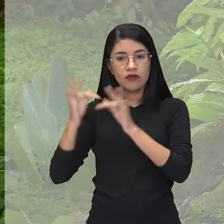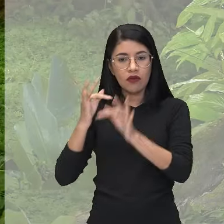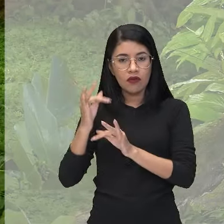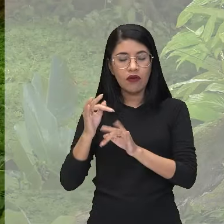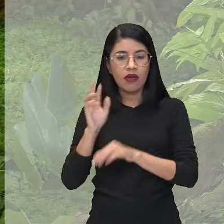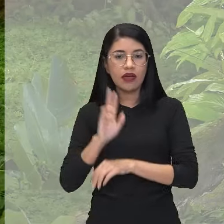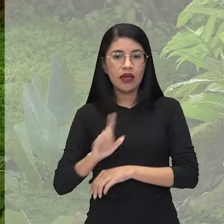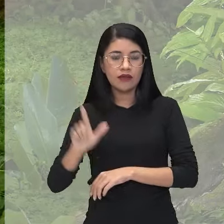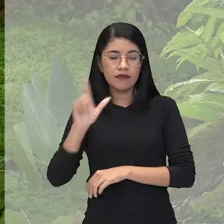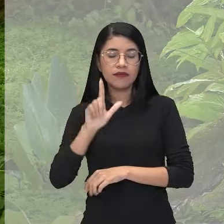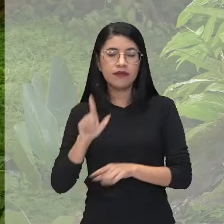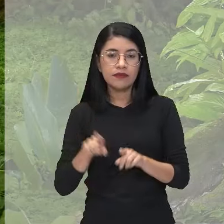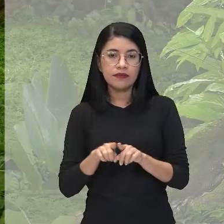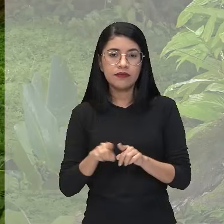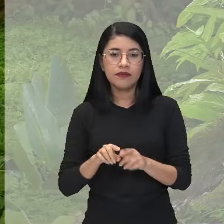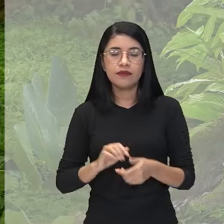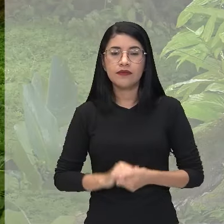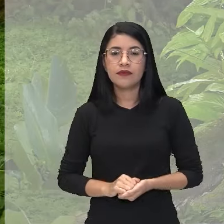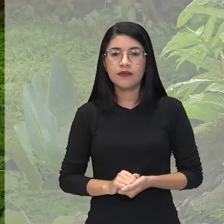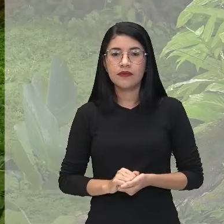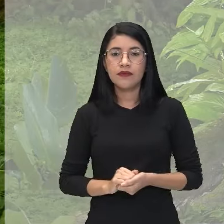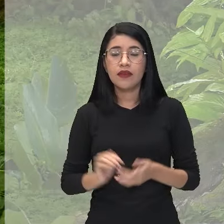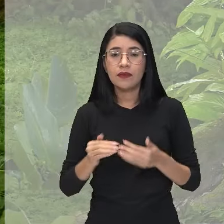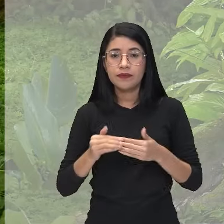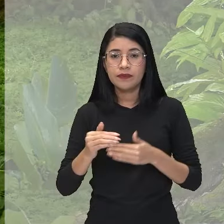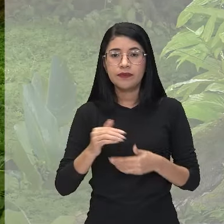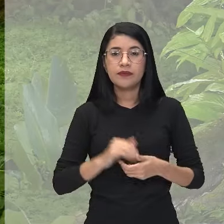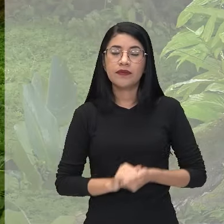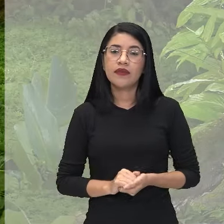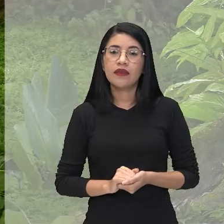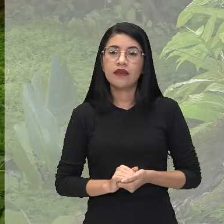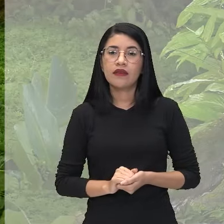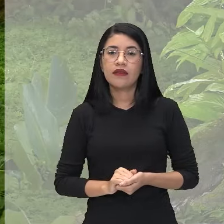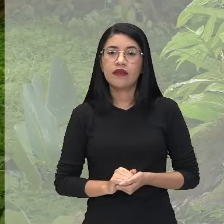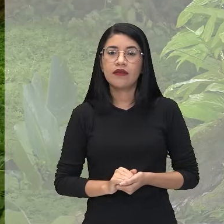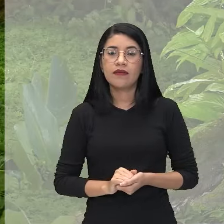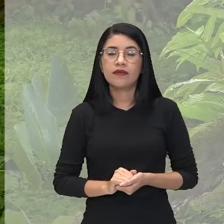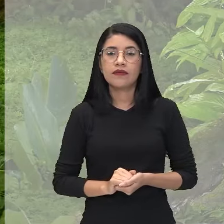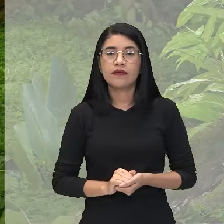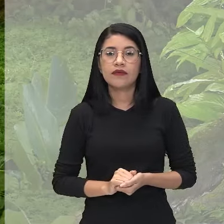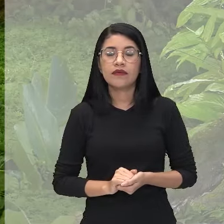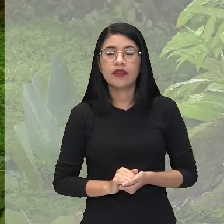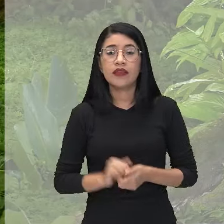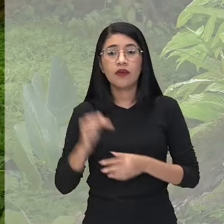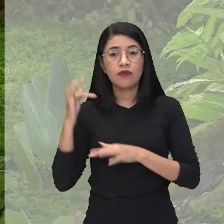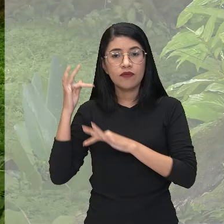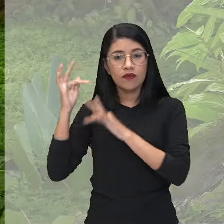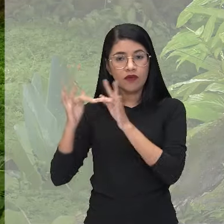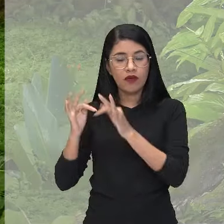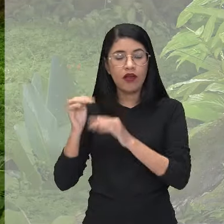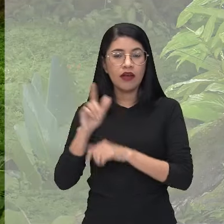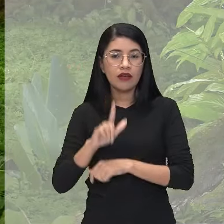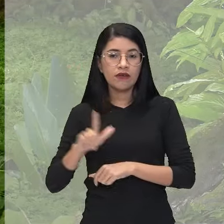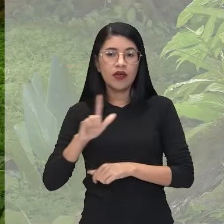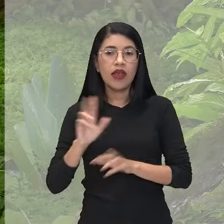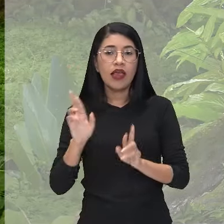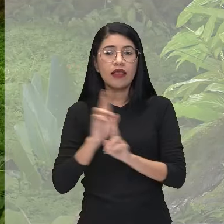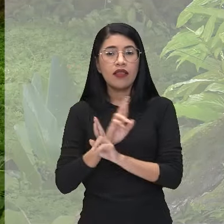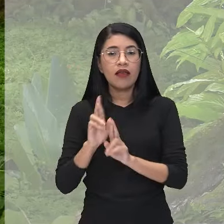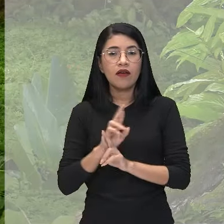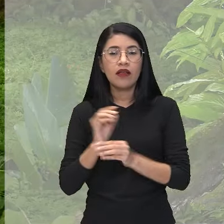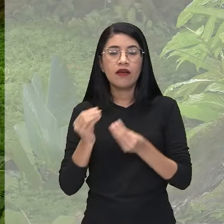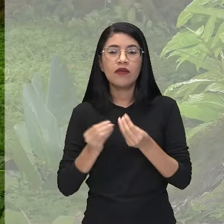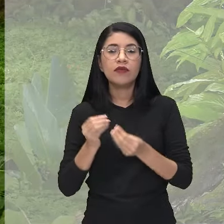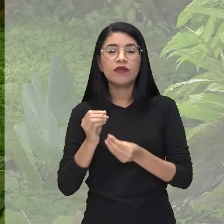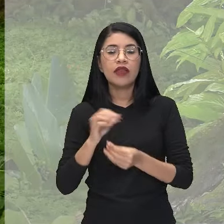literatura. Continuando, esses últimos aí que nós vimos, né? O folclore e a literatura, eles se relacionam